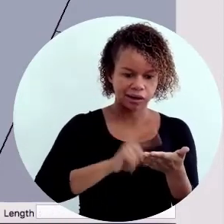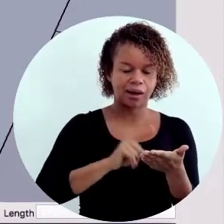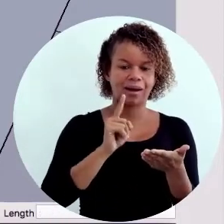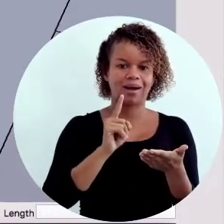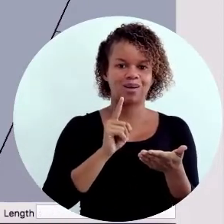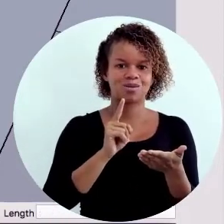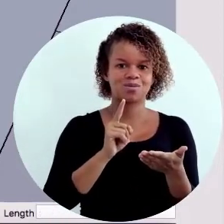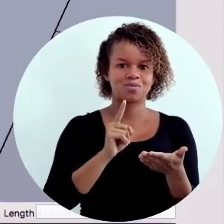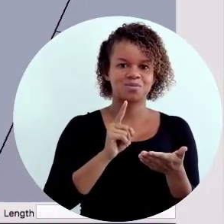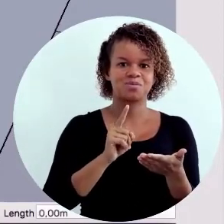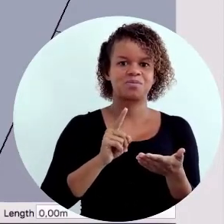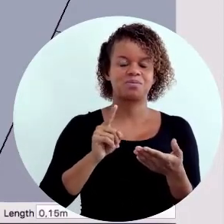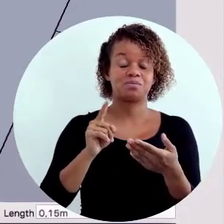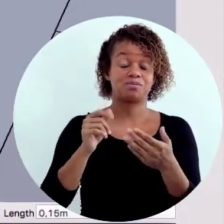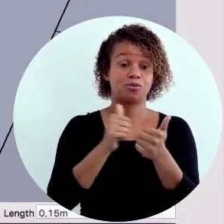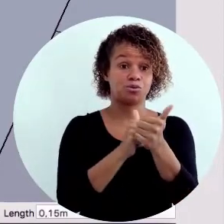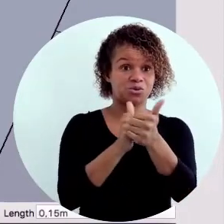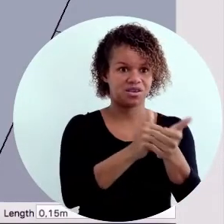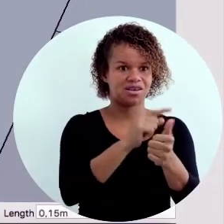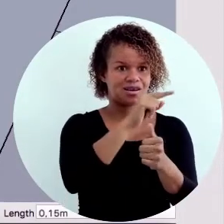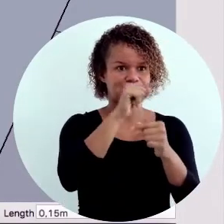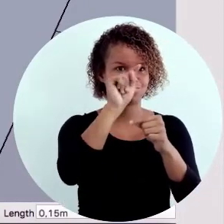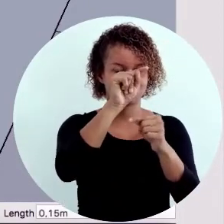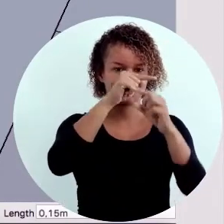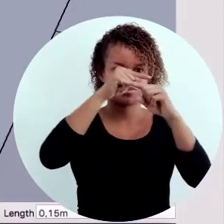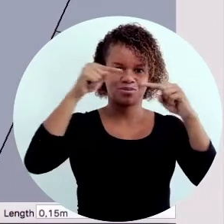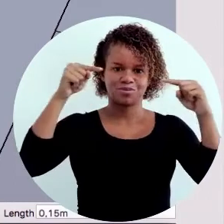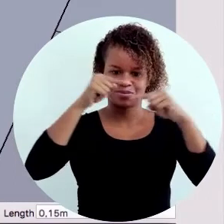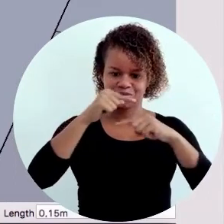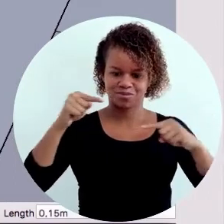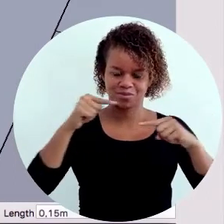Eu vou clicar sobre o ponto guia.